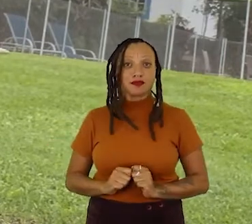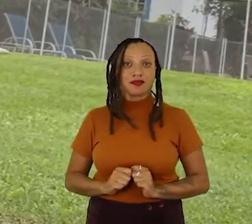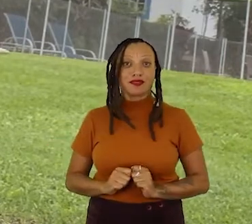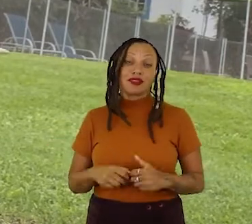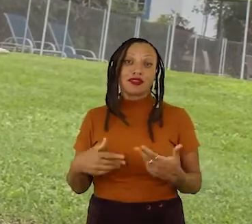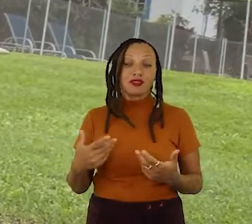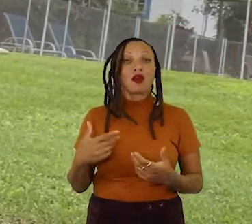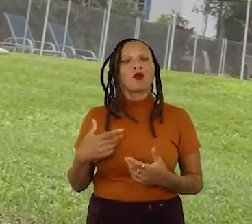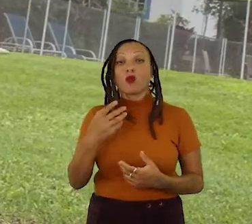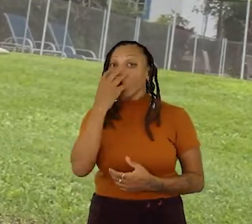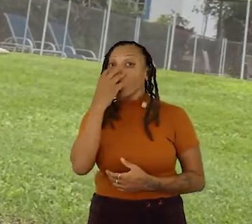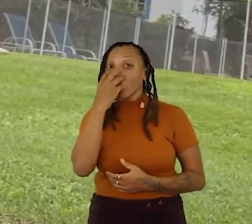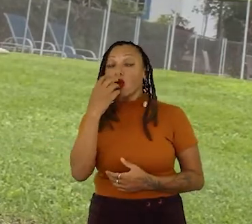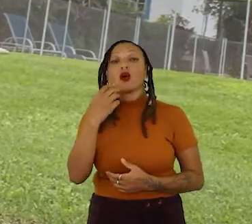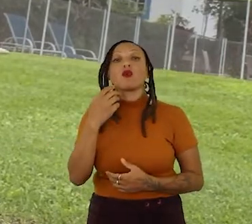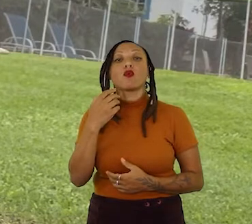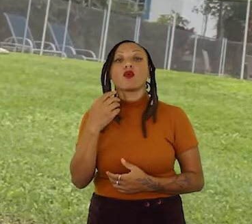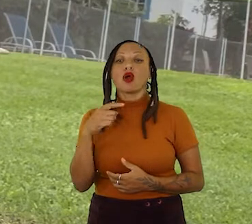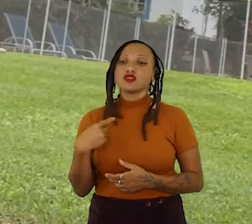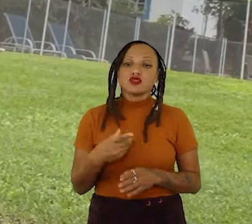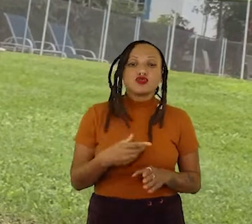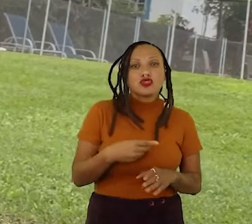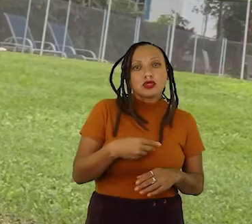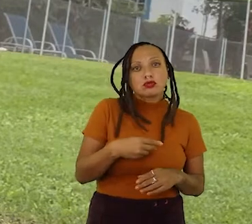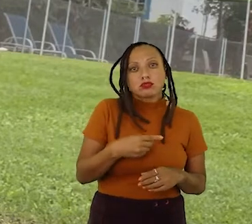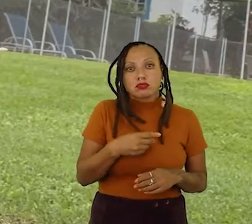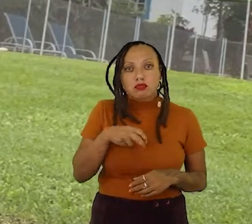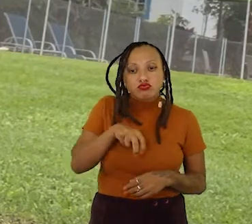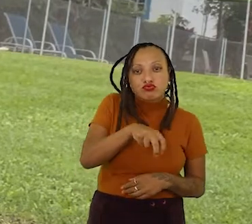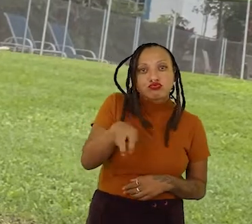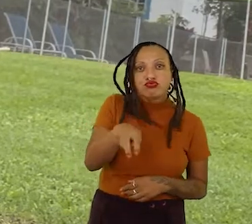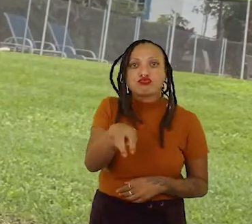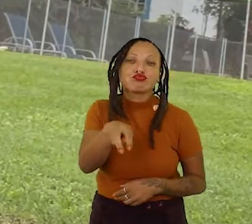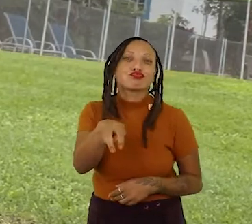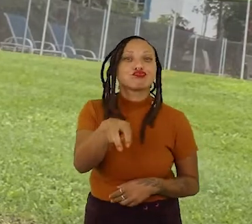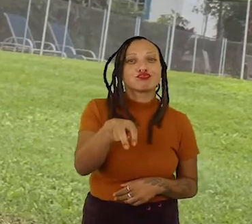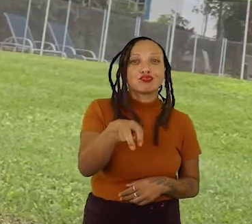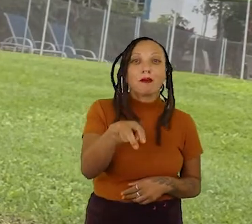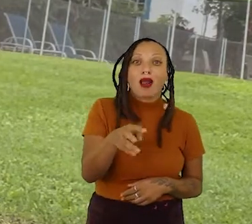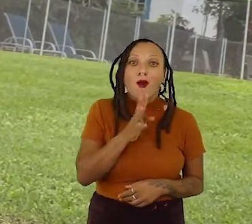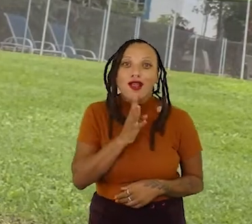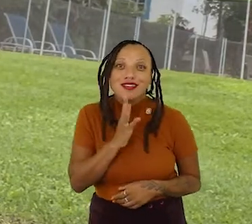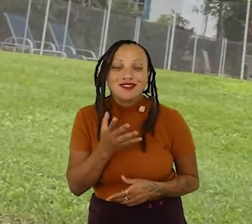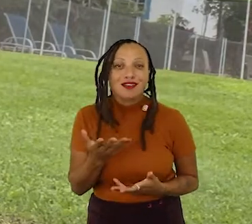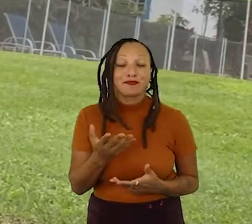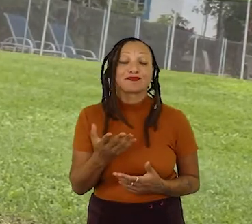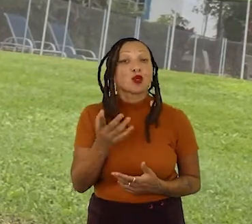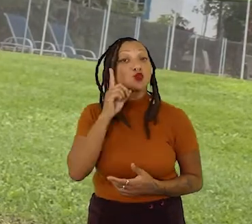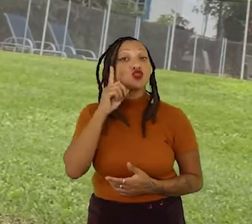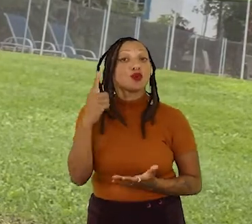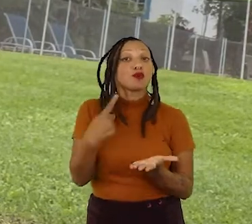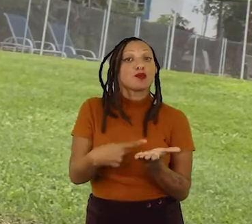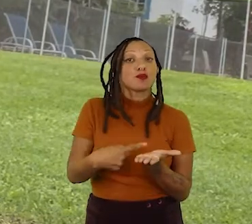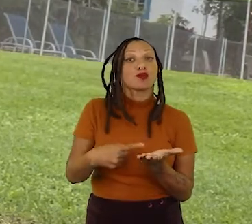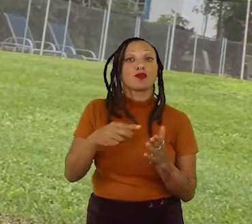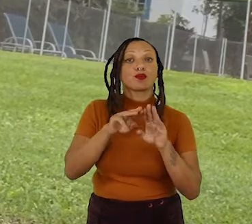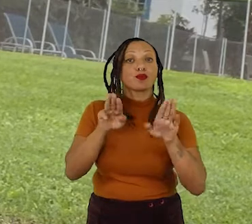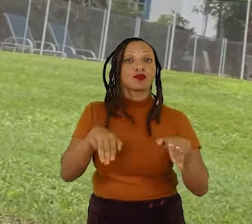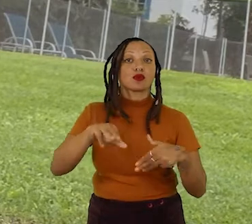desses passeios, nós fomos ao Museu Catavento. E,